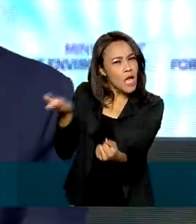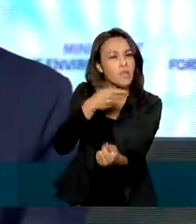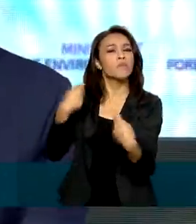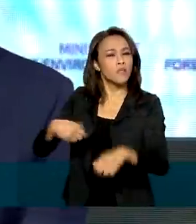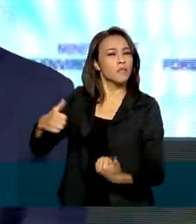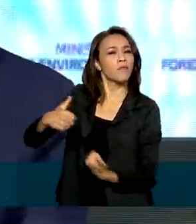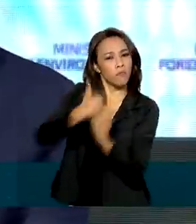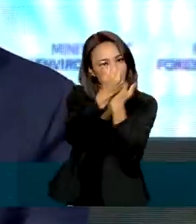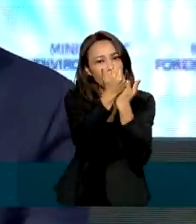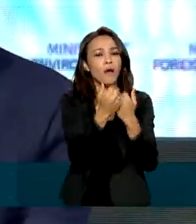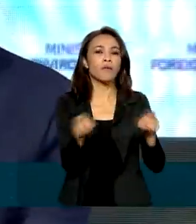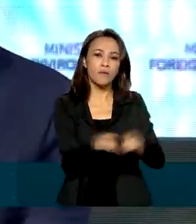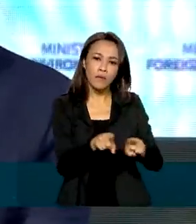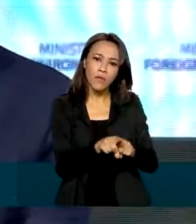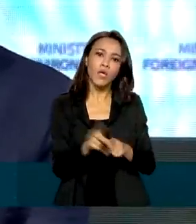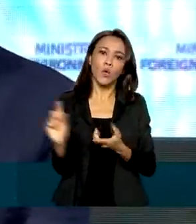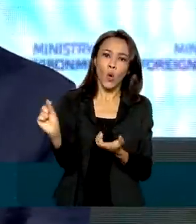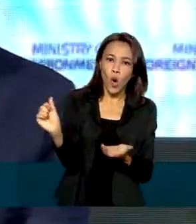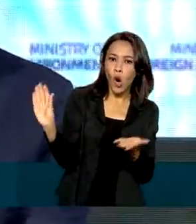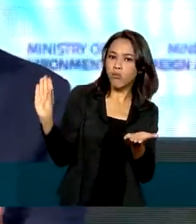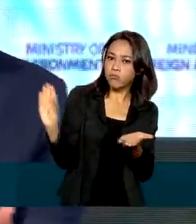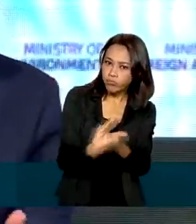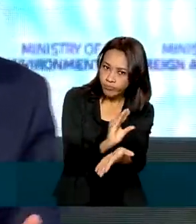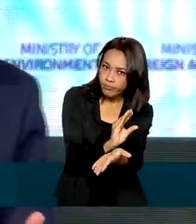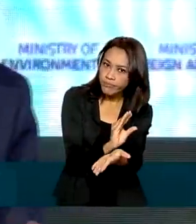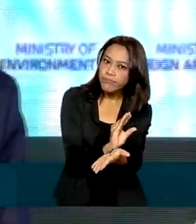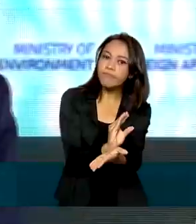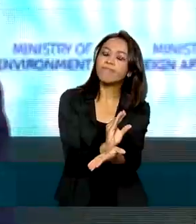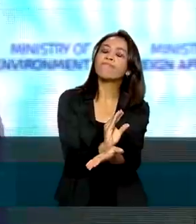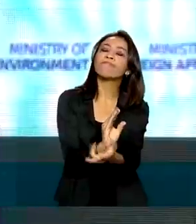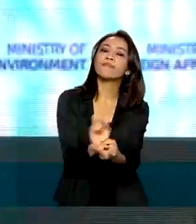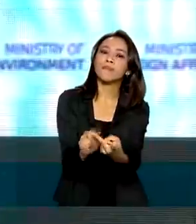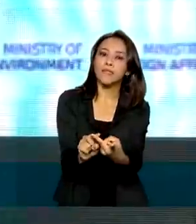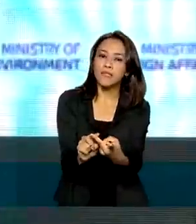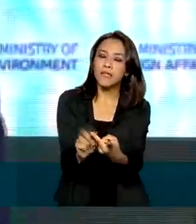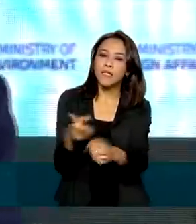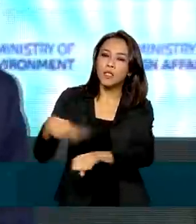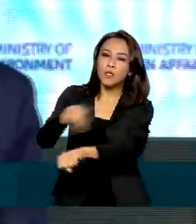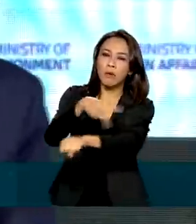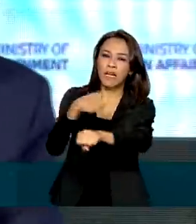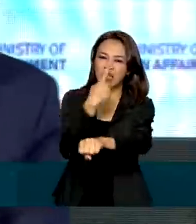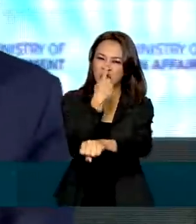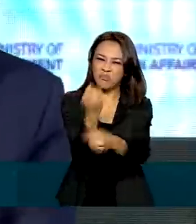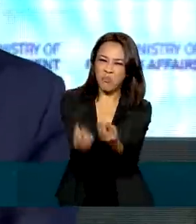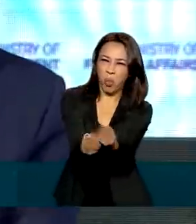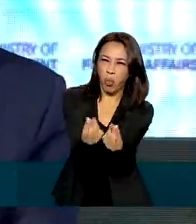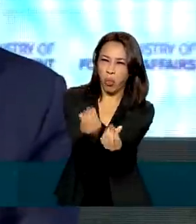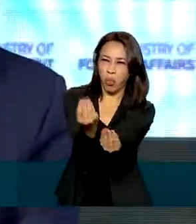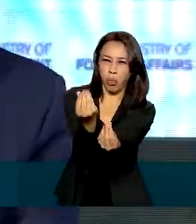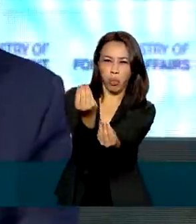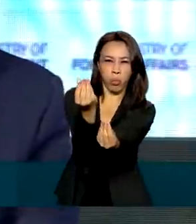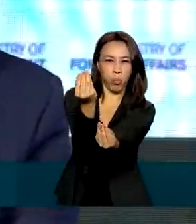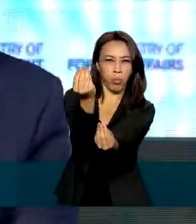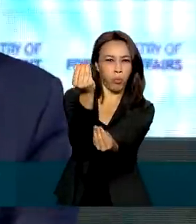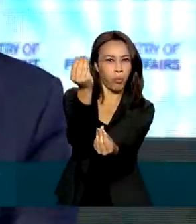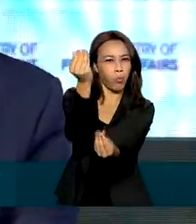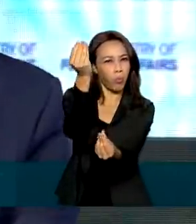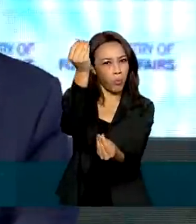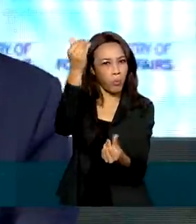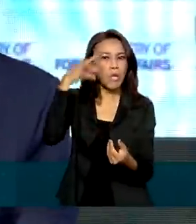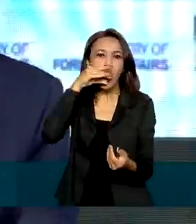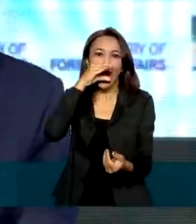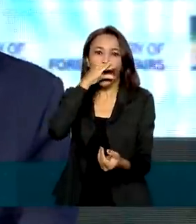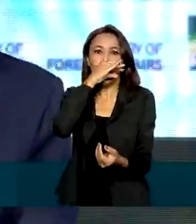contribuir efetivamente com recursos e os países mais poluidores, vamos dizer assim, mais emissores de gases de efeito